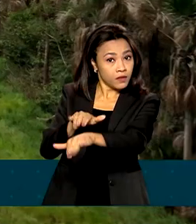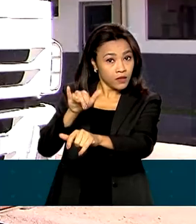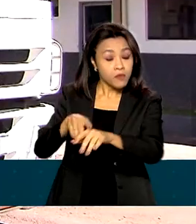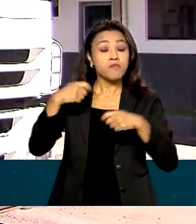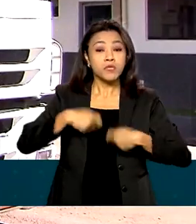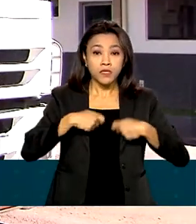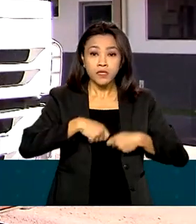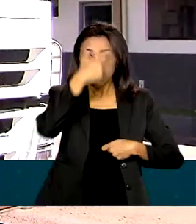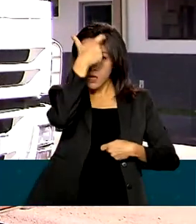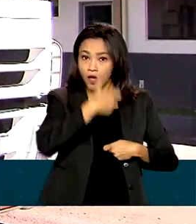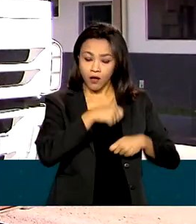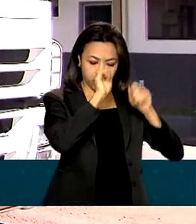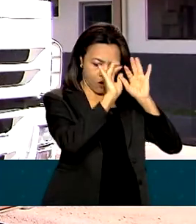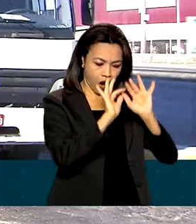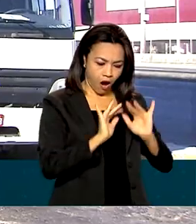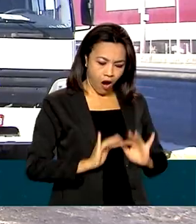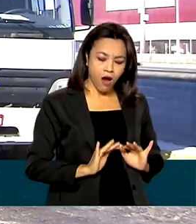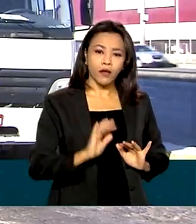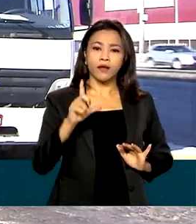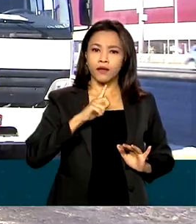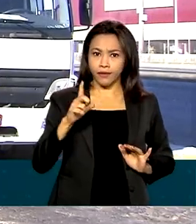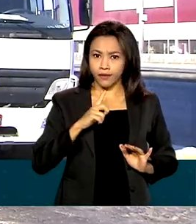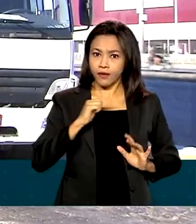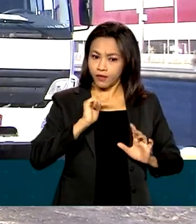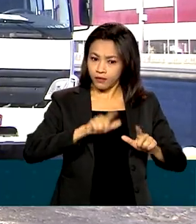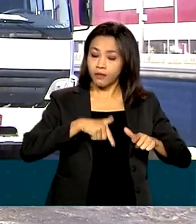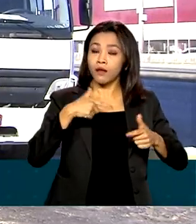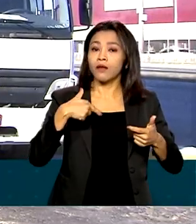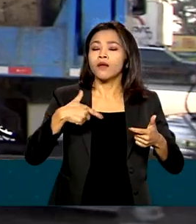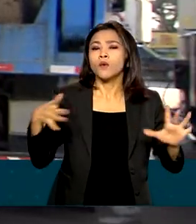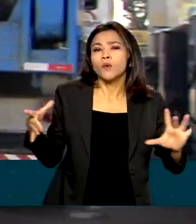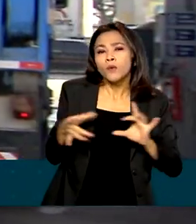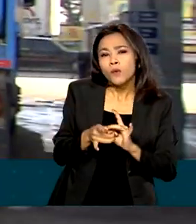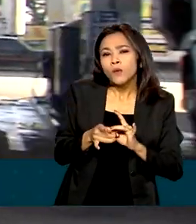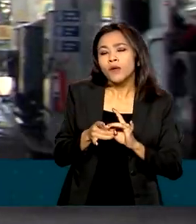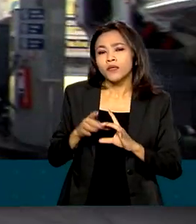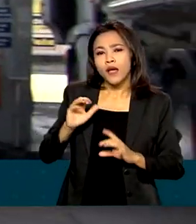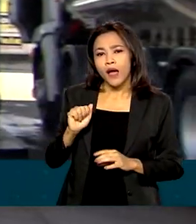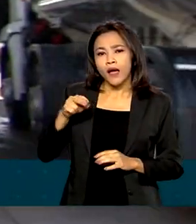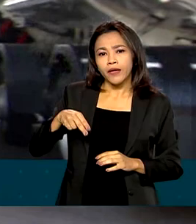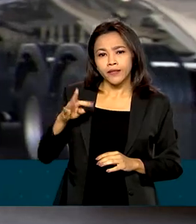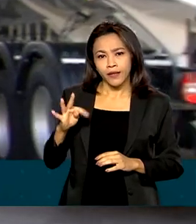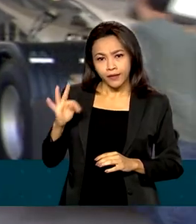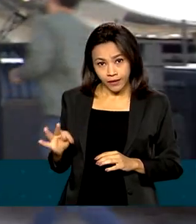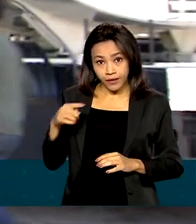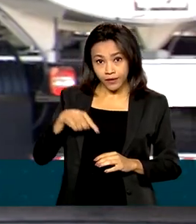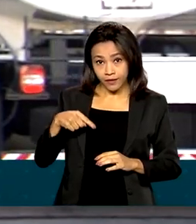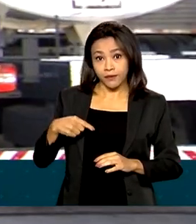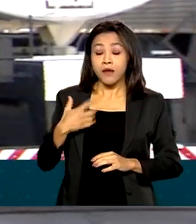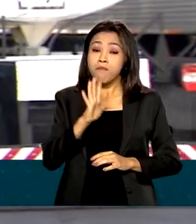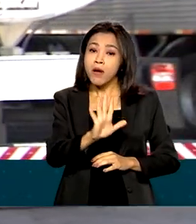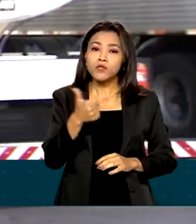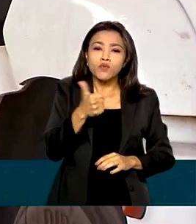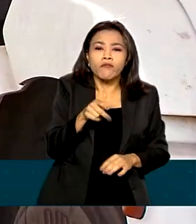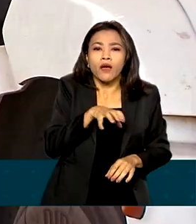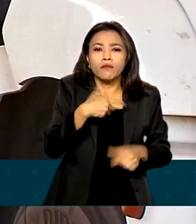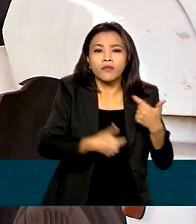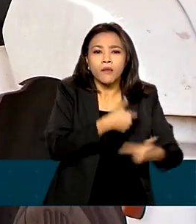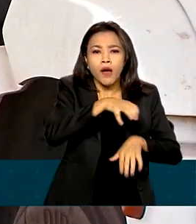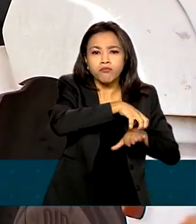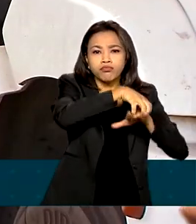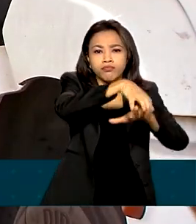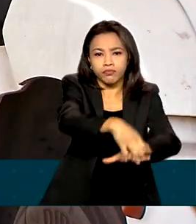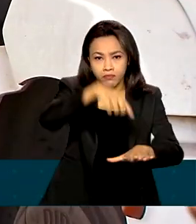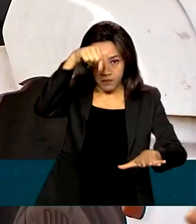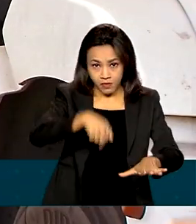autodeclaração os profissionais com cadastro ativo na NTT, mas que não tiveram registro de operação de transporte de carga neste ano.